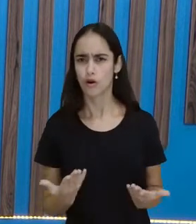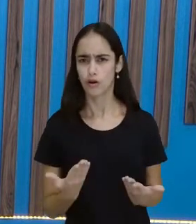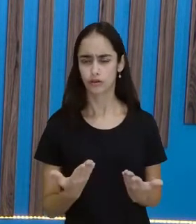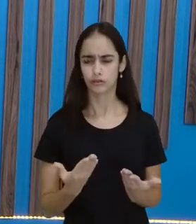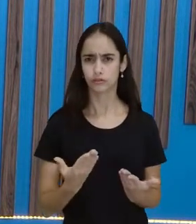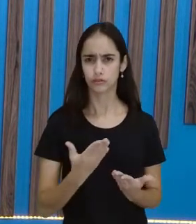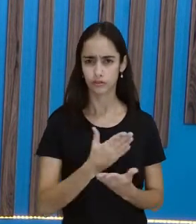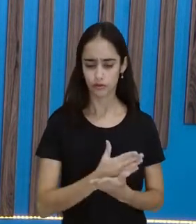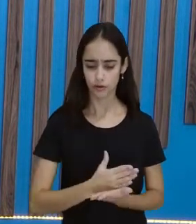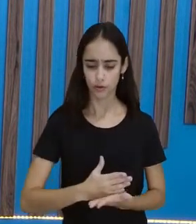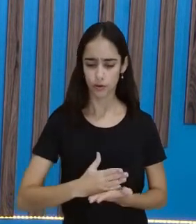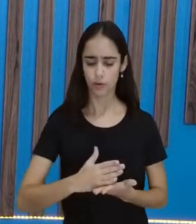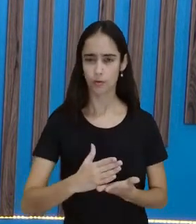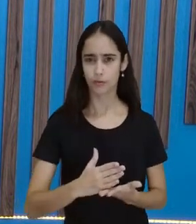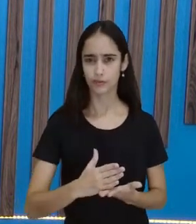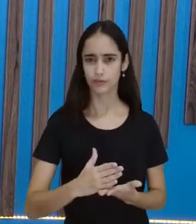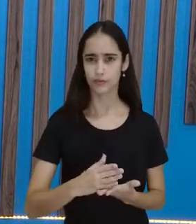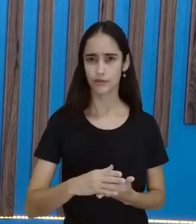vocês lembram.